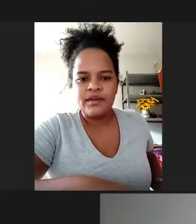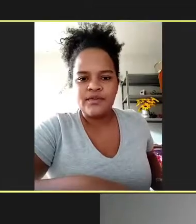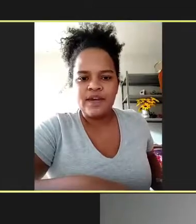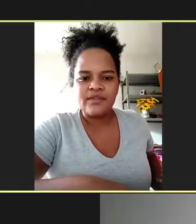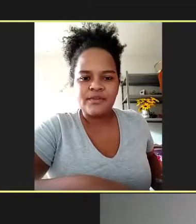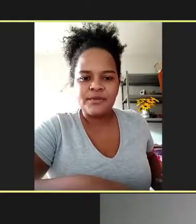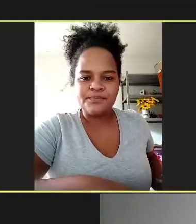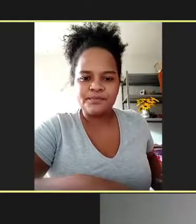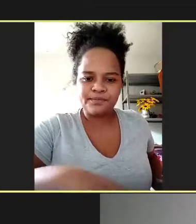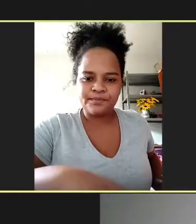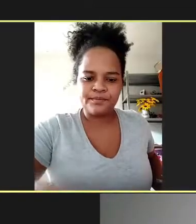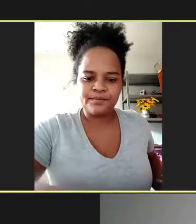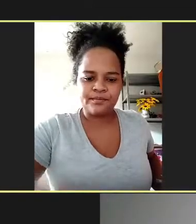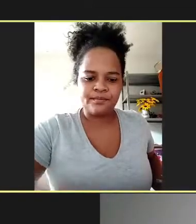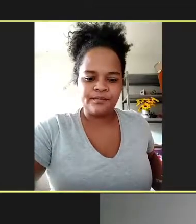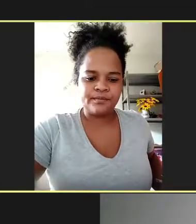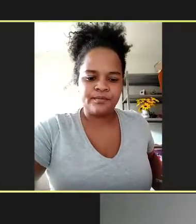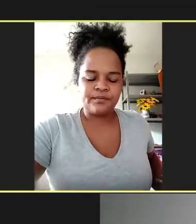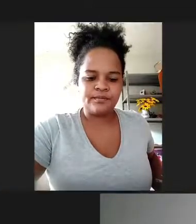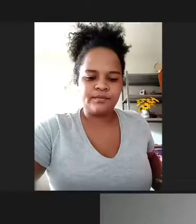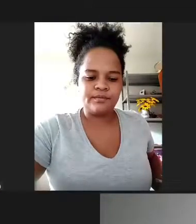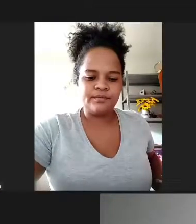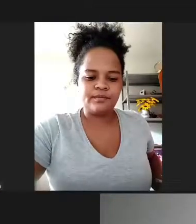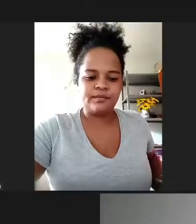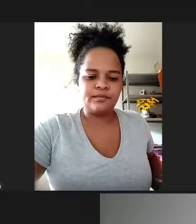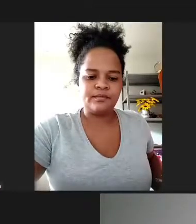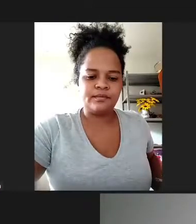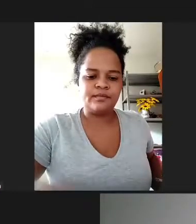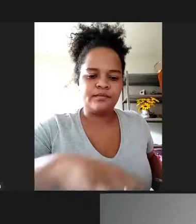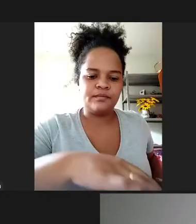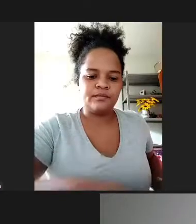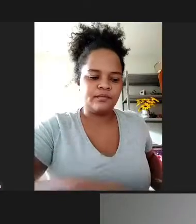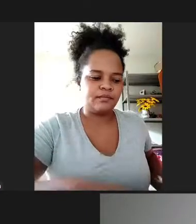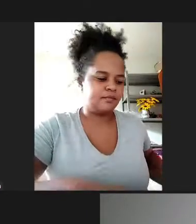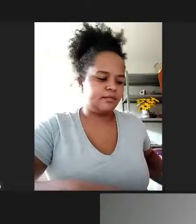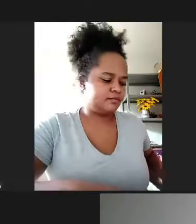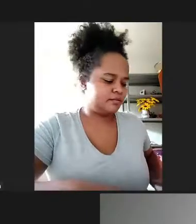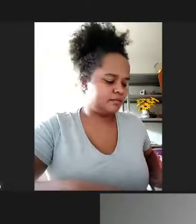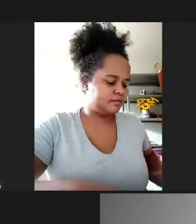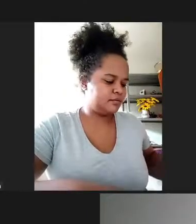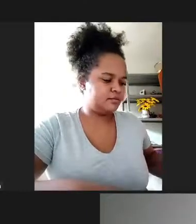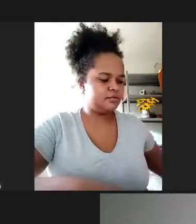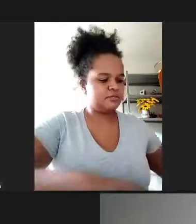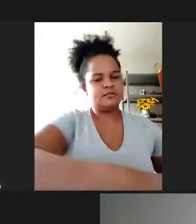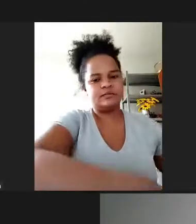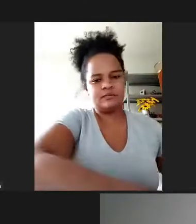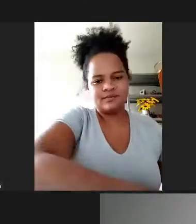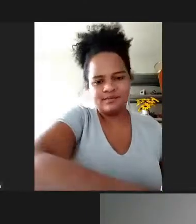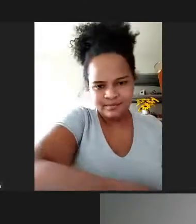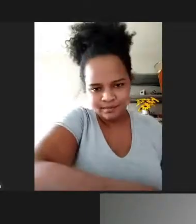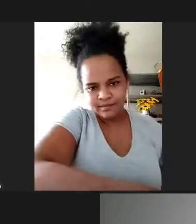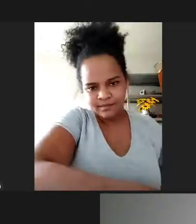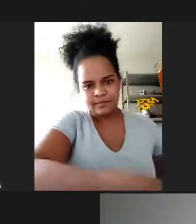Favorável. Vereador Rubinho Pinheiro como vota? Favorável. Projeto de lei número 65 do Poder